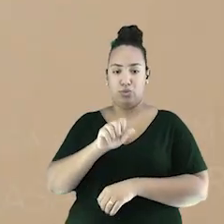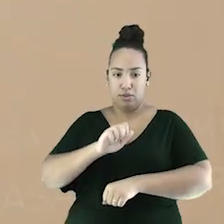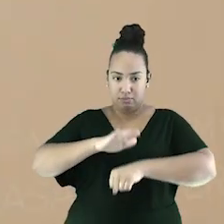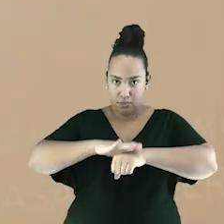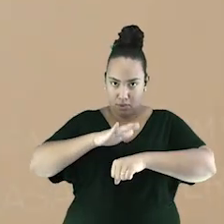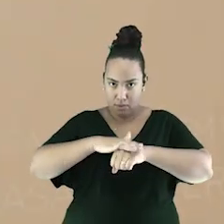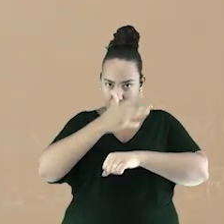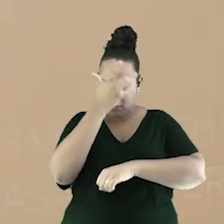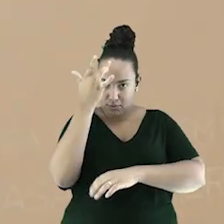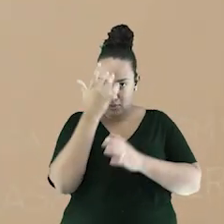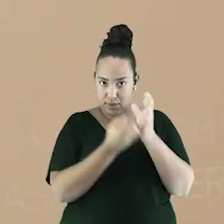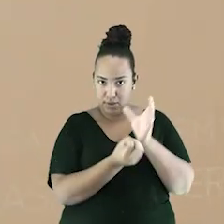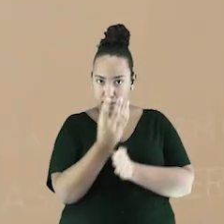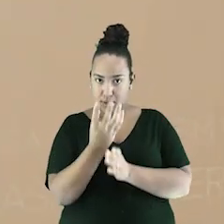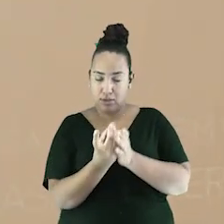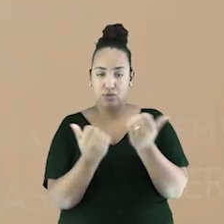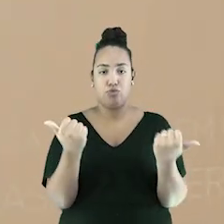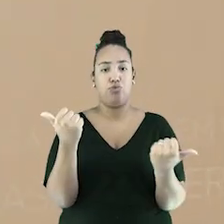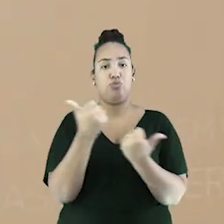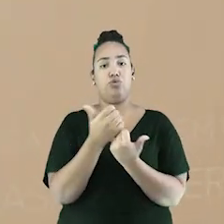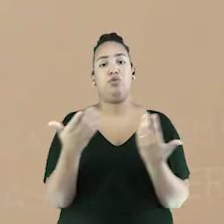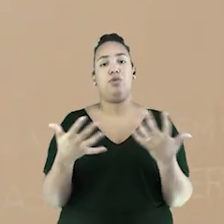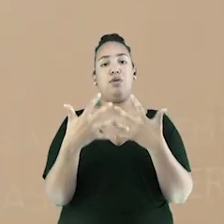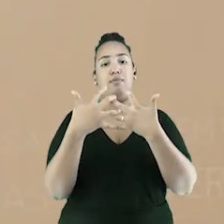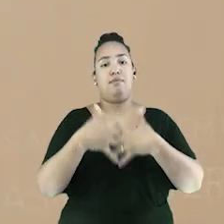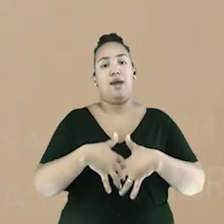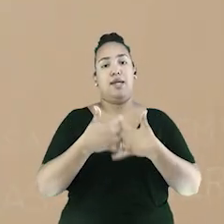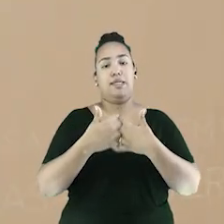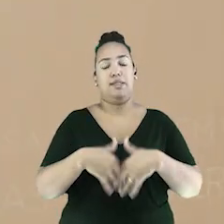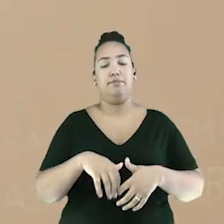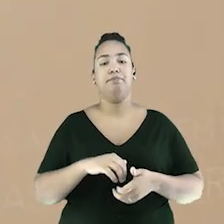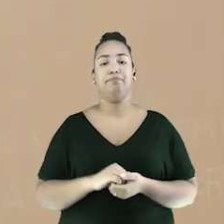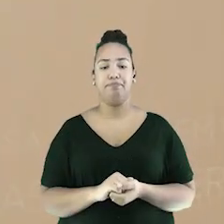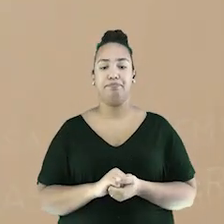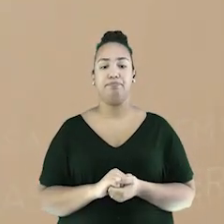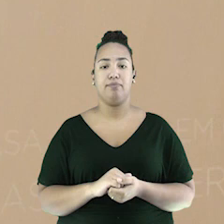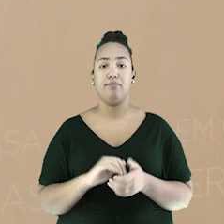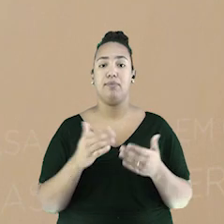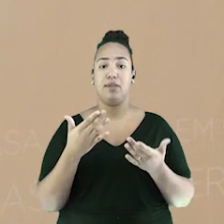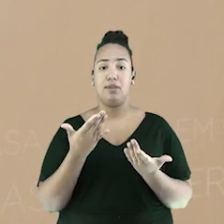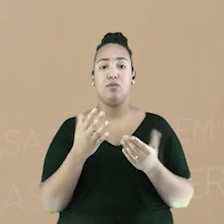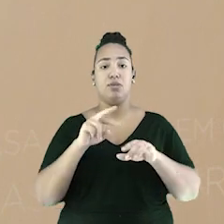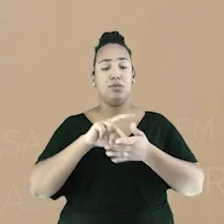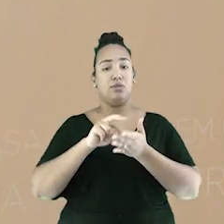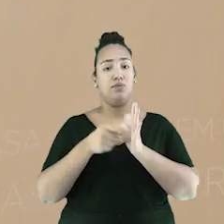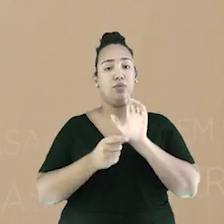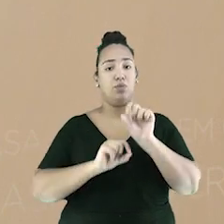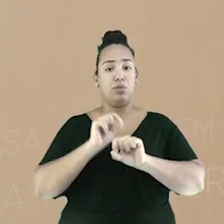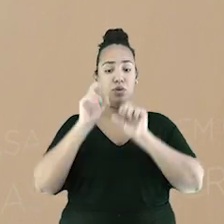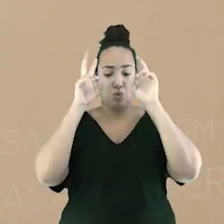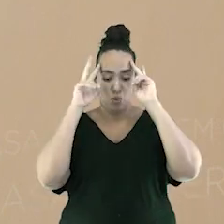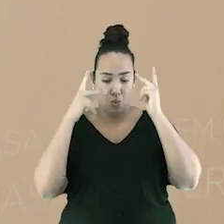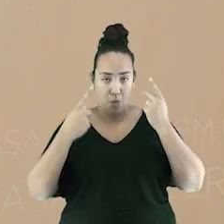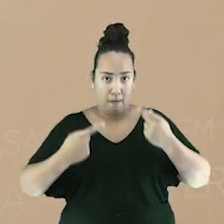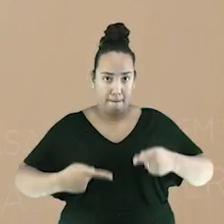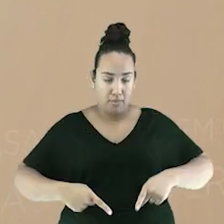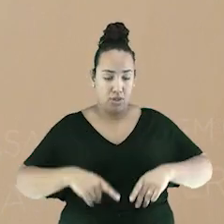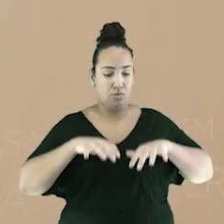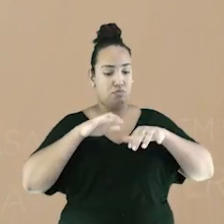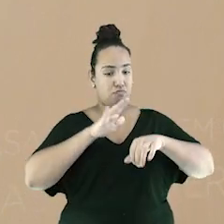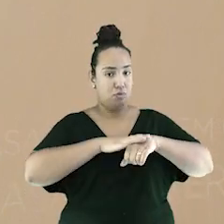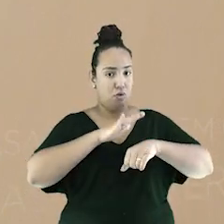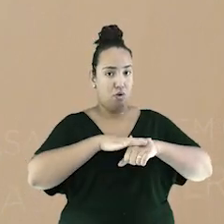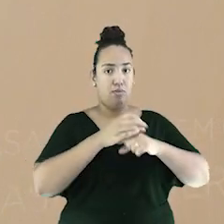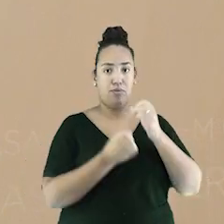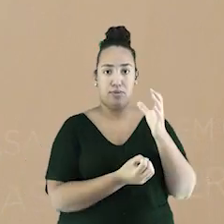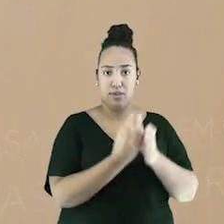Já quando falo em maquinofatura, estou me referindo a produtos feitos por máquinas, substituindo a